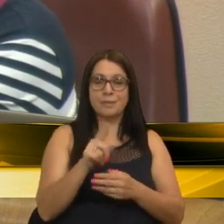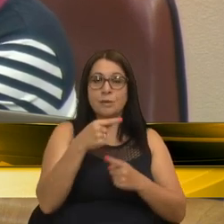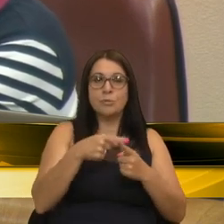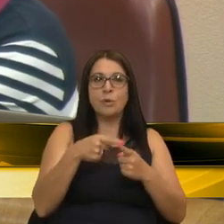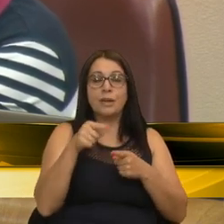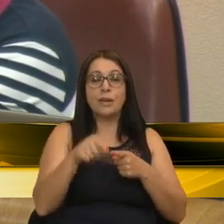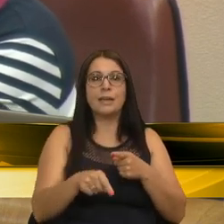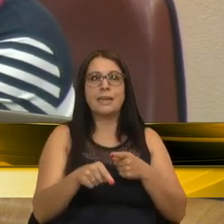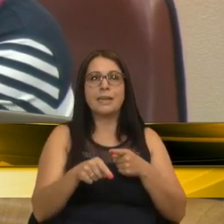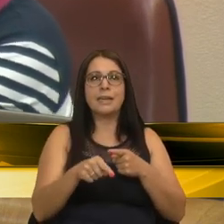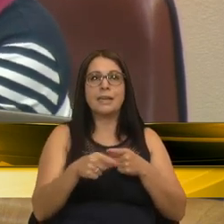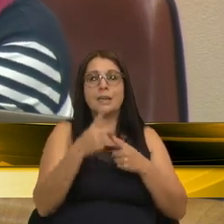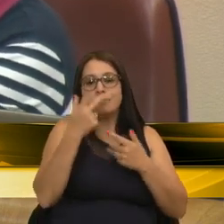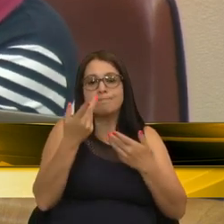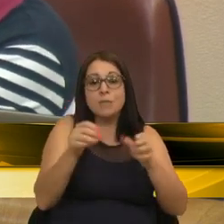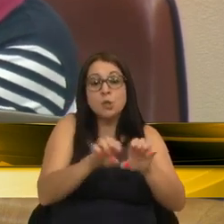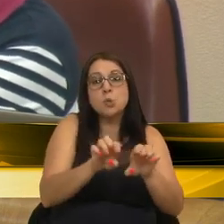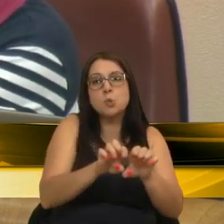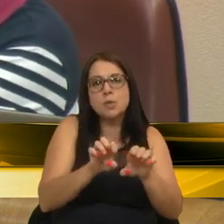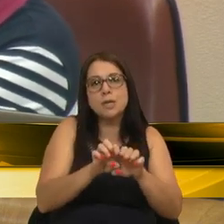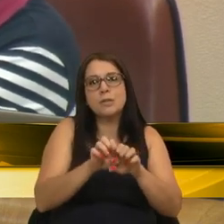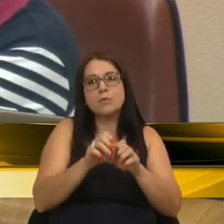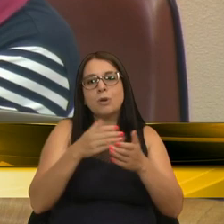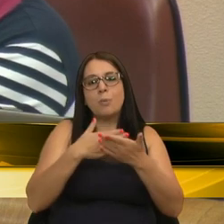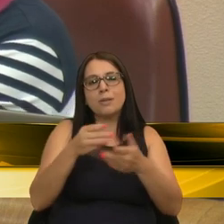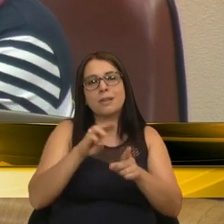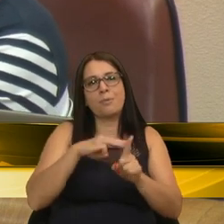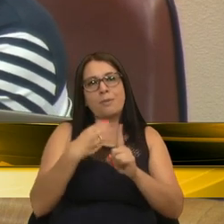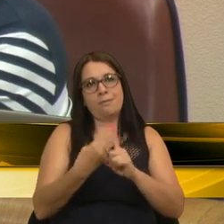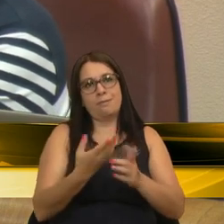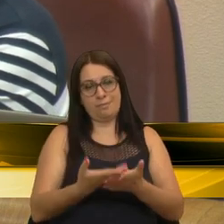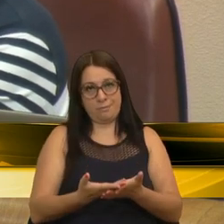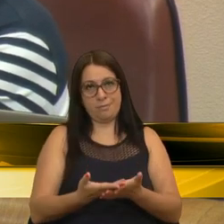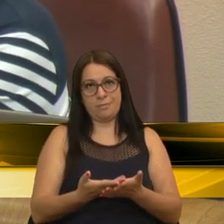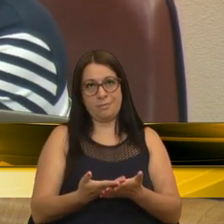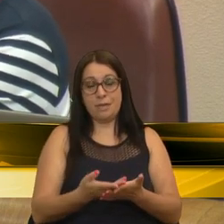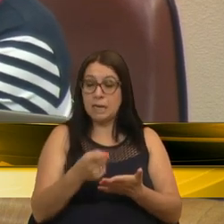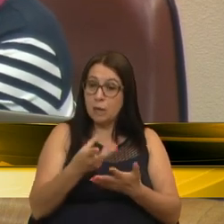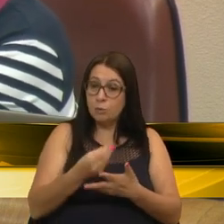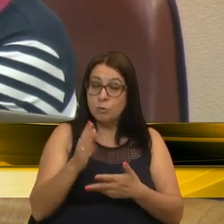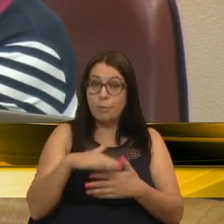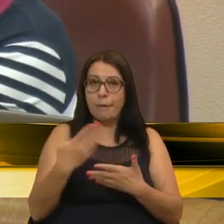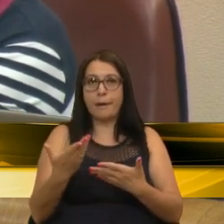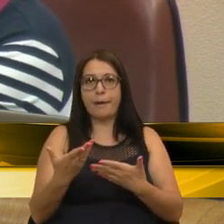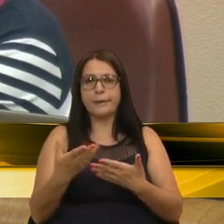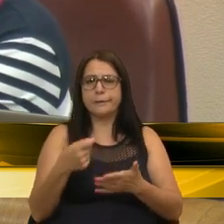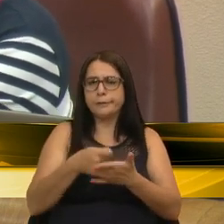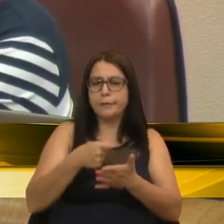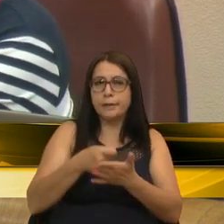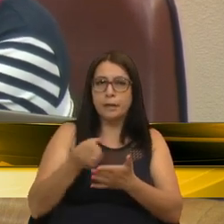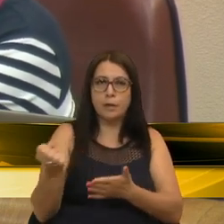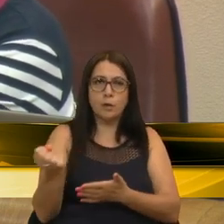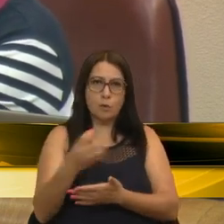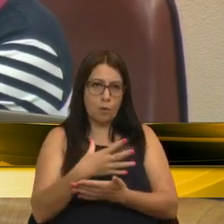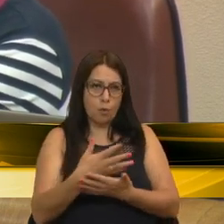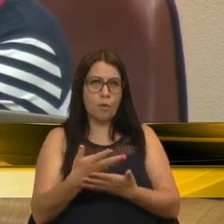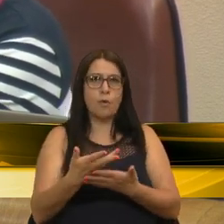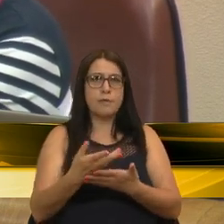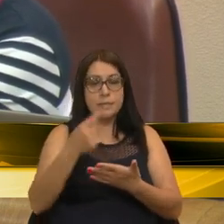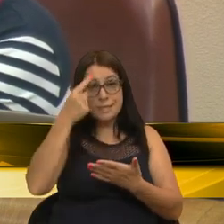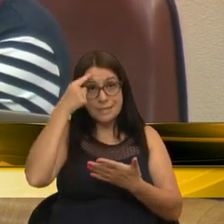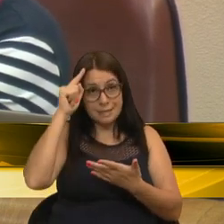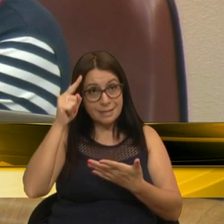estavam literalmente se estruturando para ir para o mercado. Então, muito mais do que tentar novas iniciativas